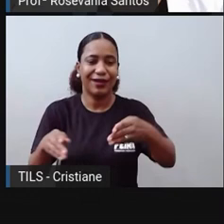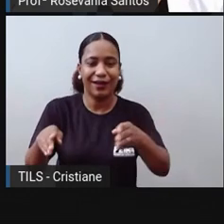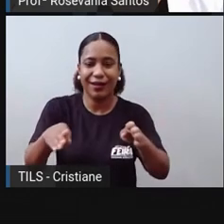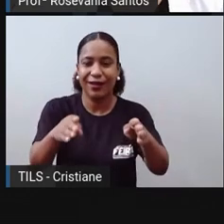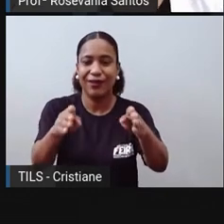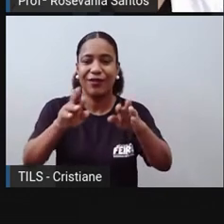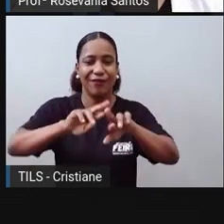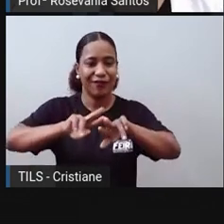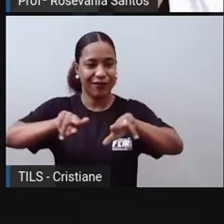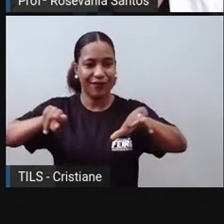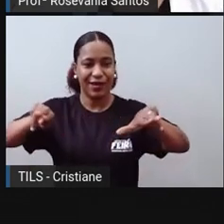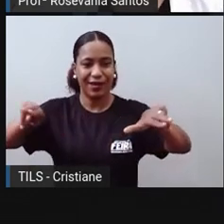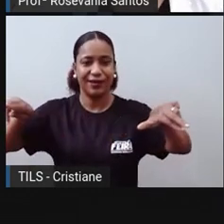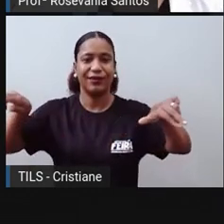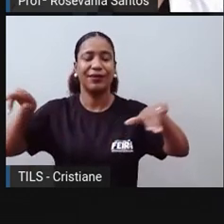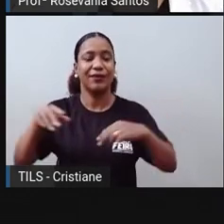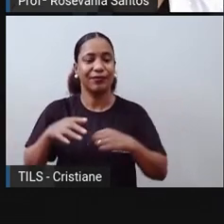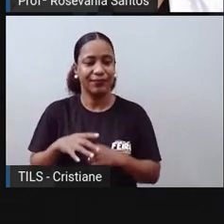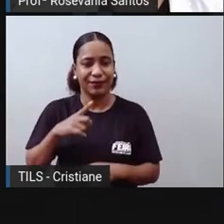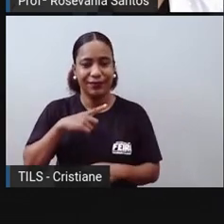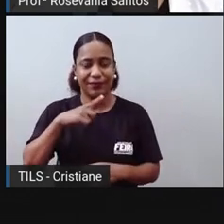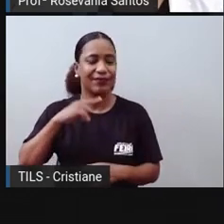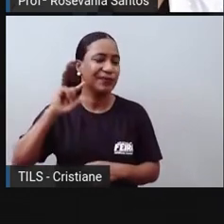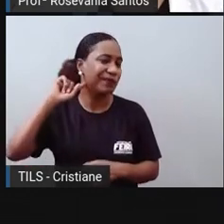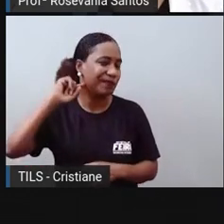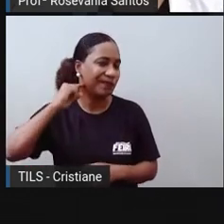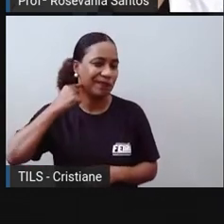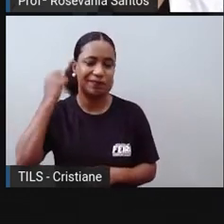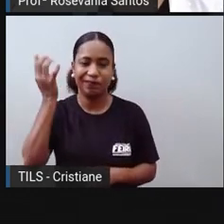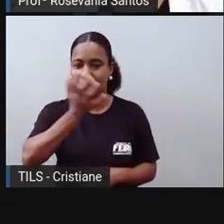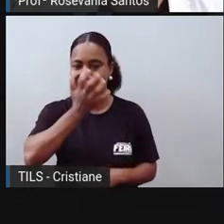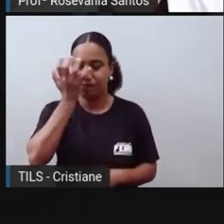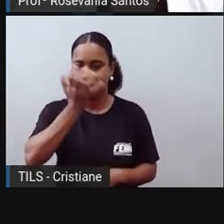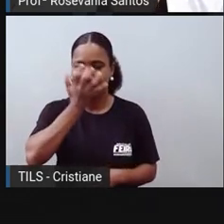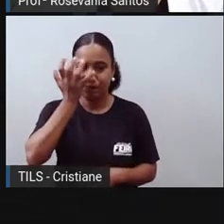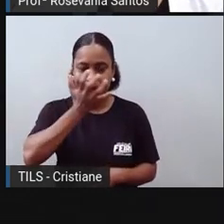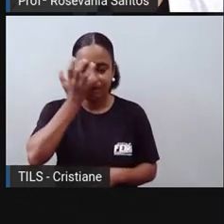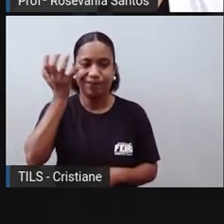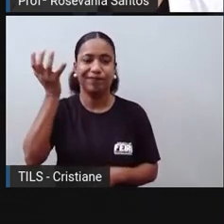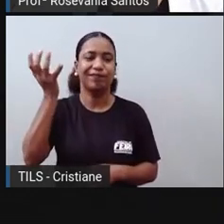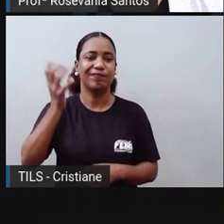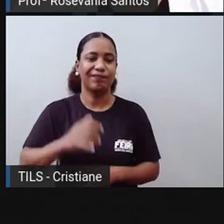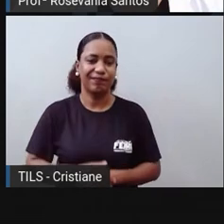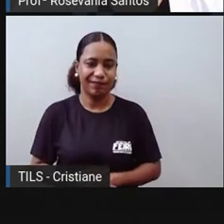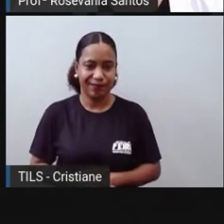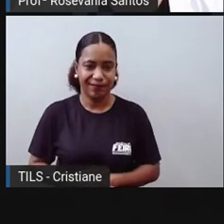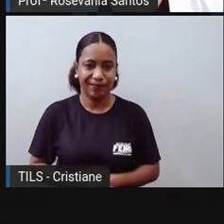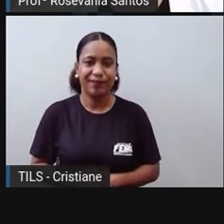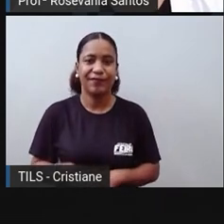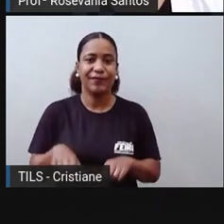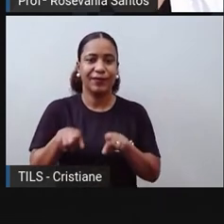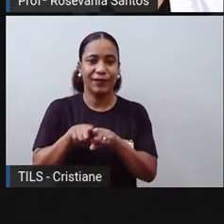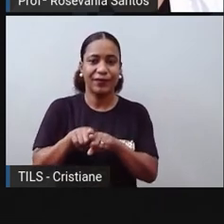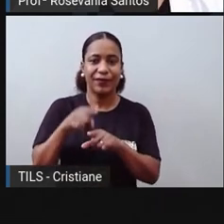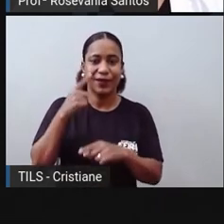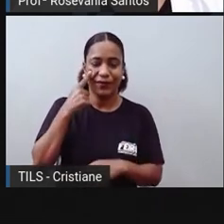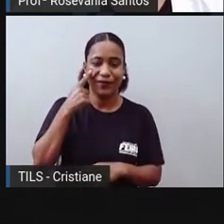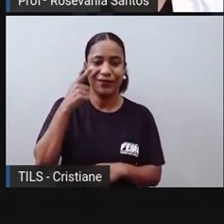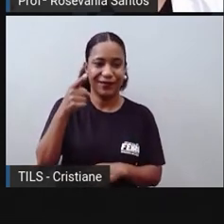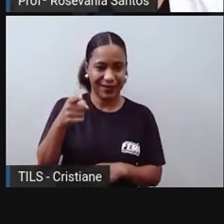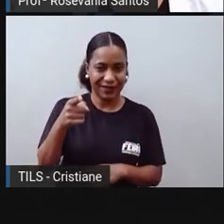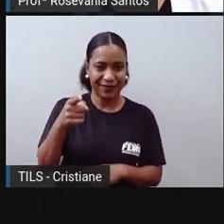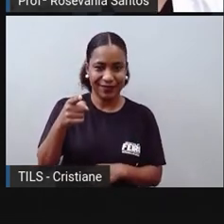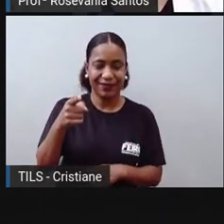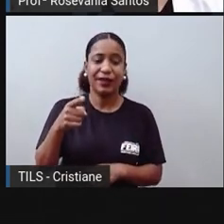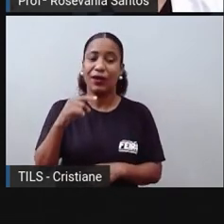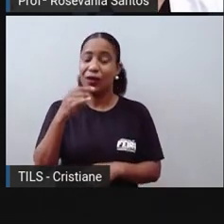deles, você vai perceber que a poluição, né, do meio aquático está muito grande. Aqui, né, o é lixo, que é aquele